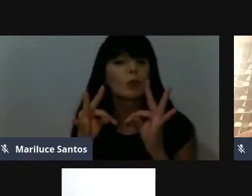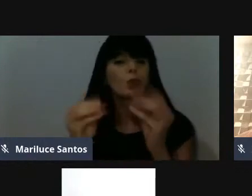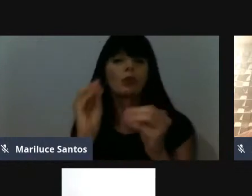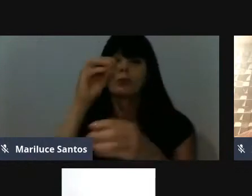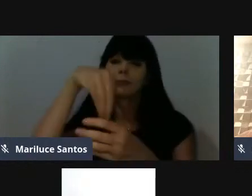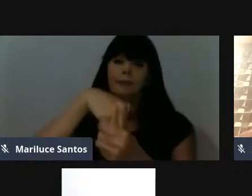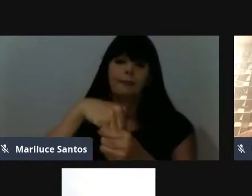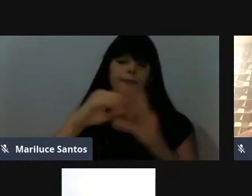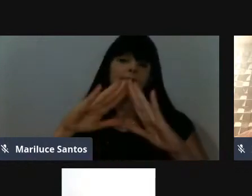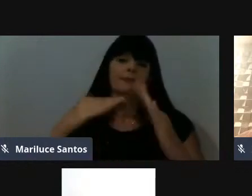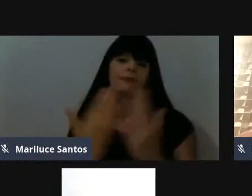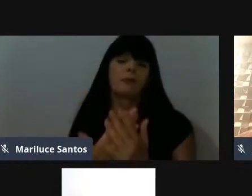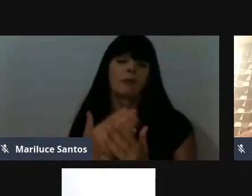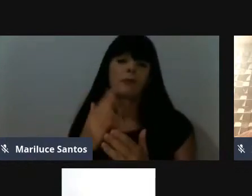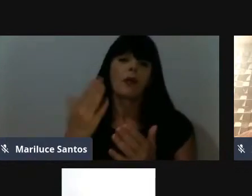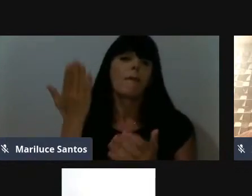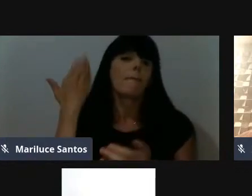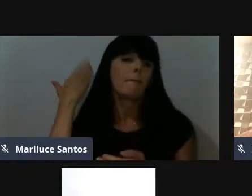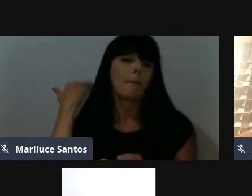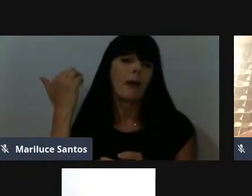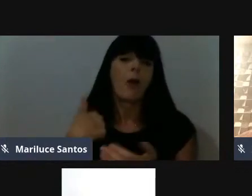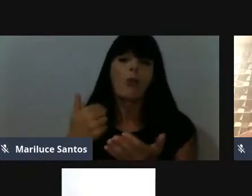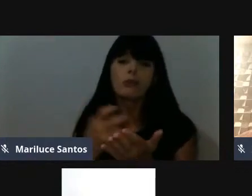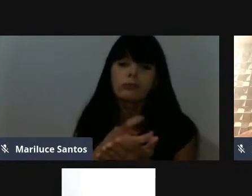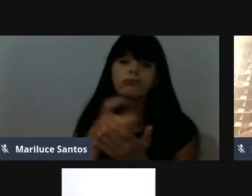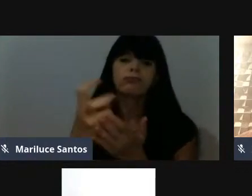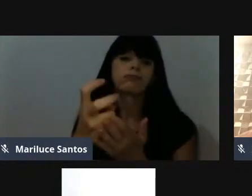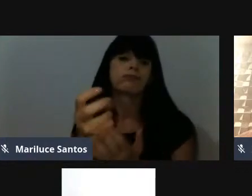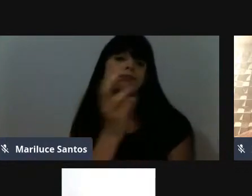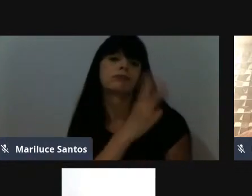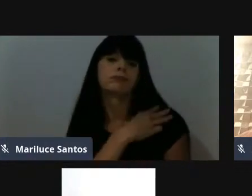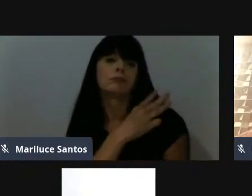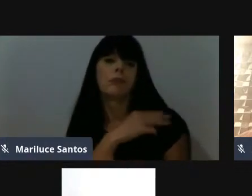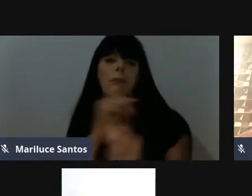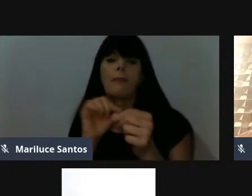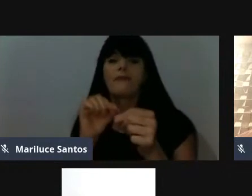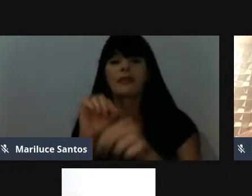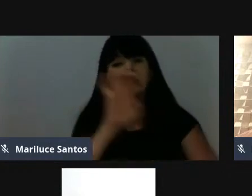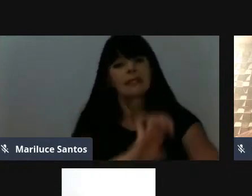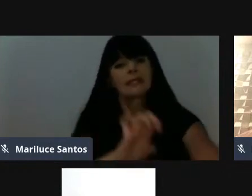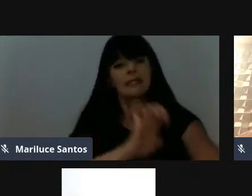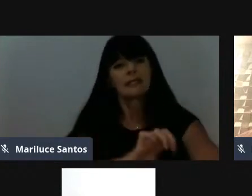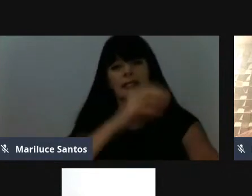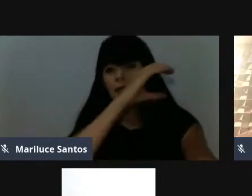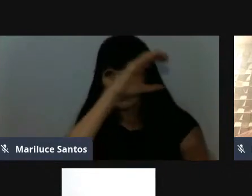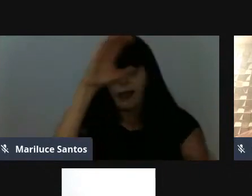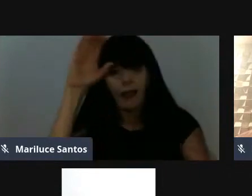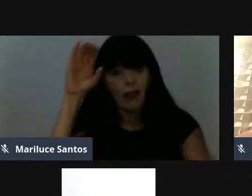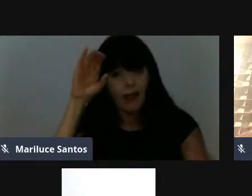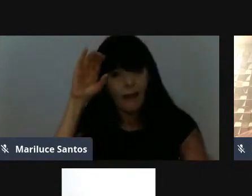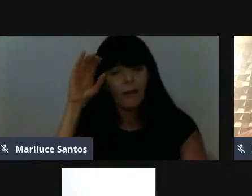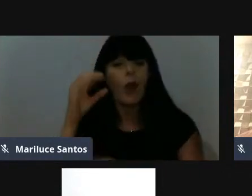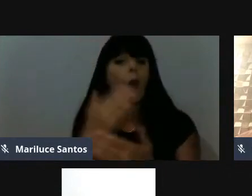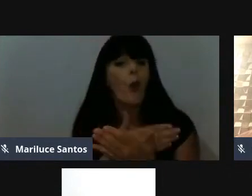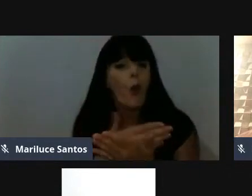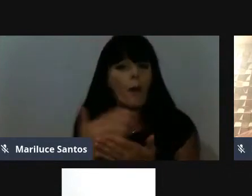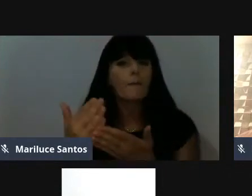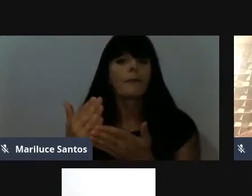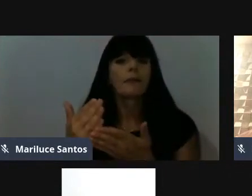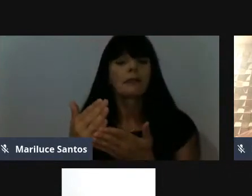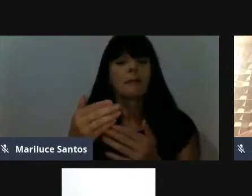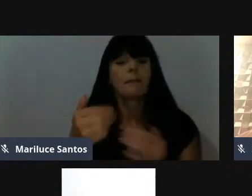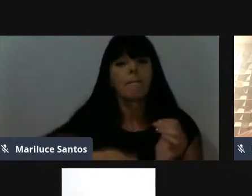na escola, né? Quando eu saí do ensino médio para fazer estágio na Câmara, quando eu assumi o meu primeiro